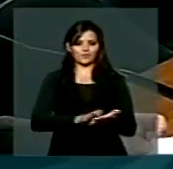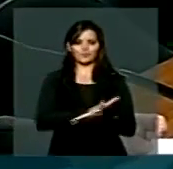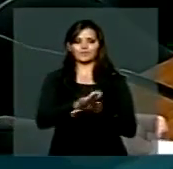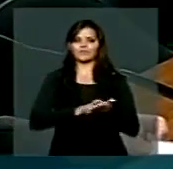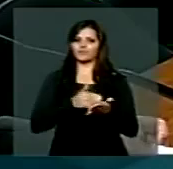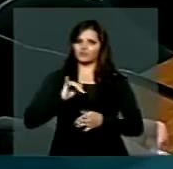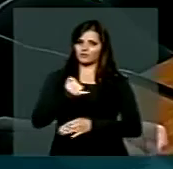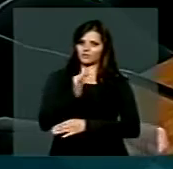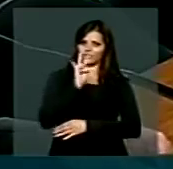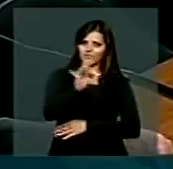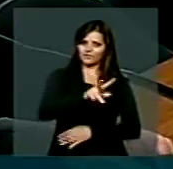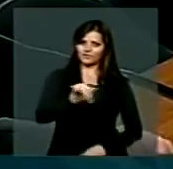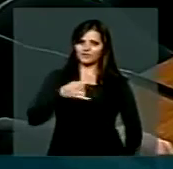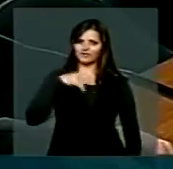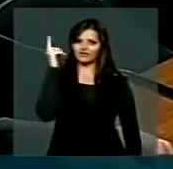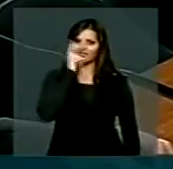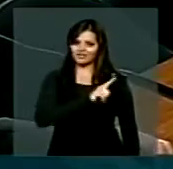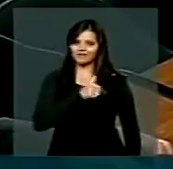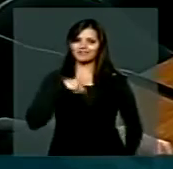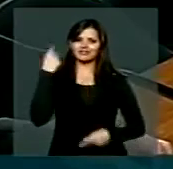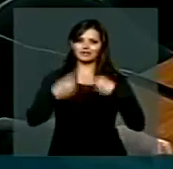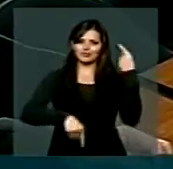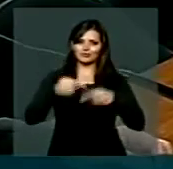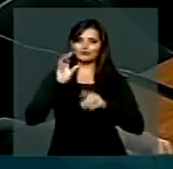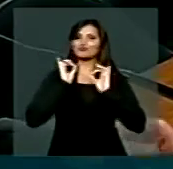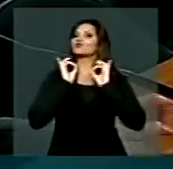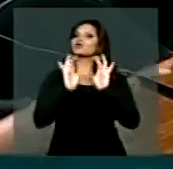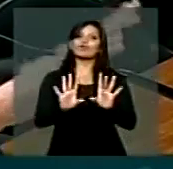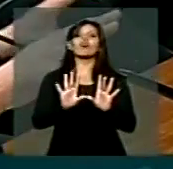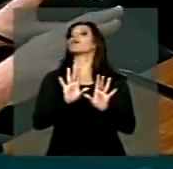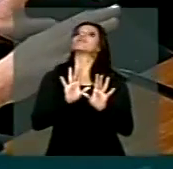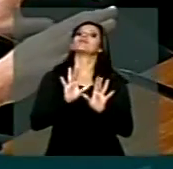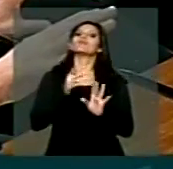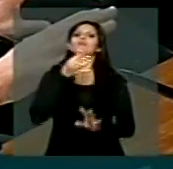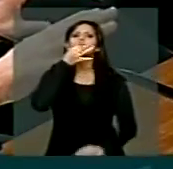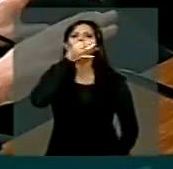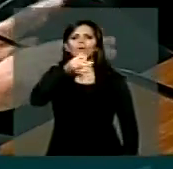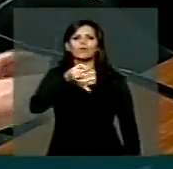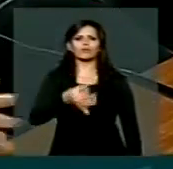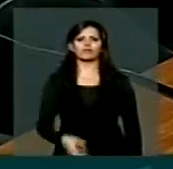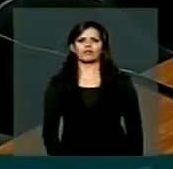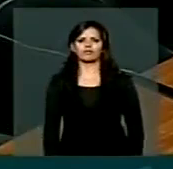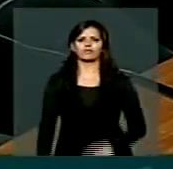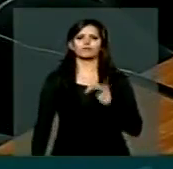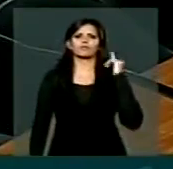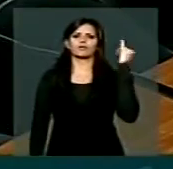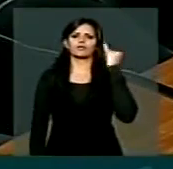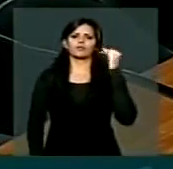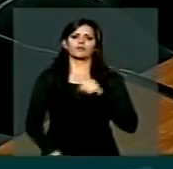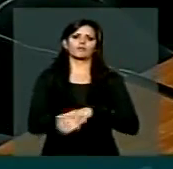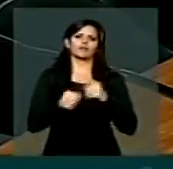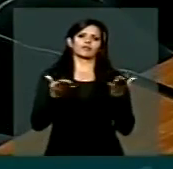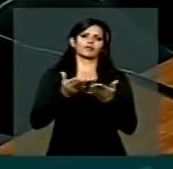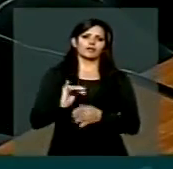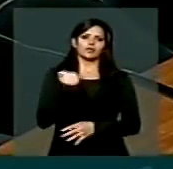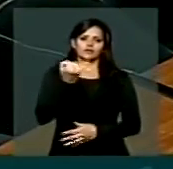oportunidade, apenas vou fazer um comentário, acho bastante propício aqui o momento,